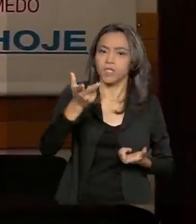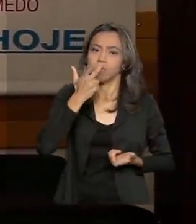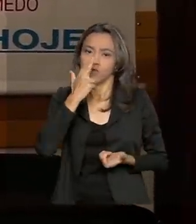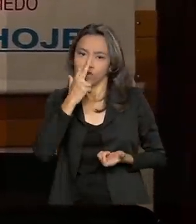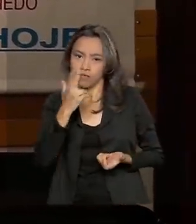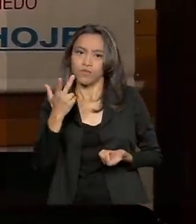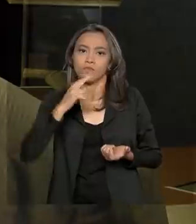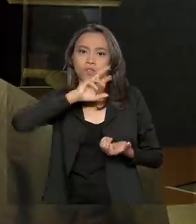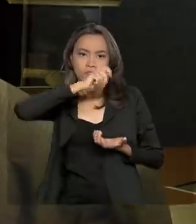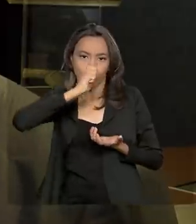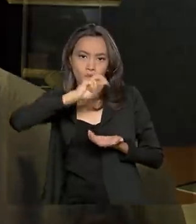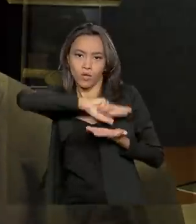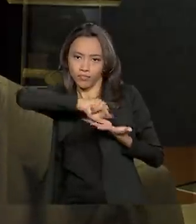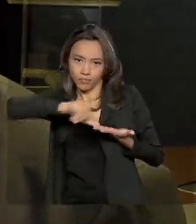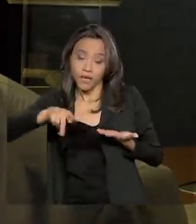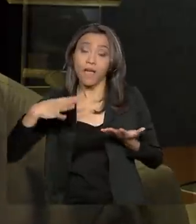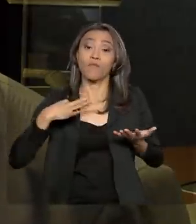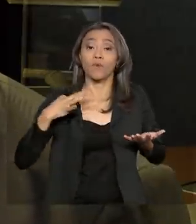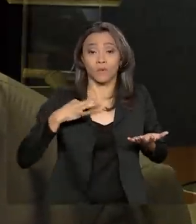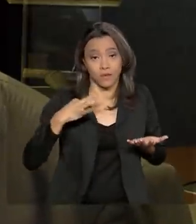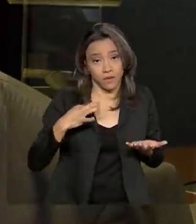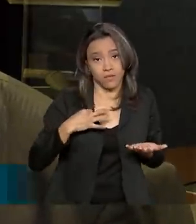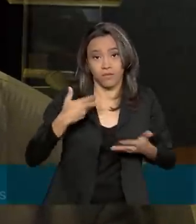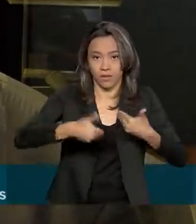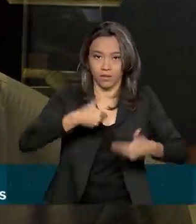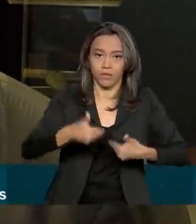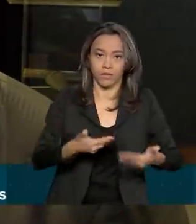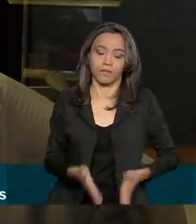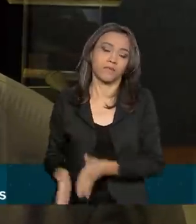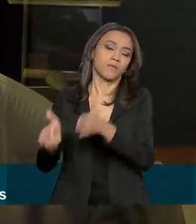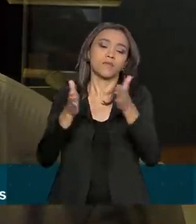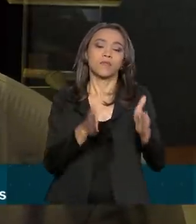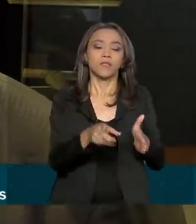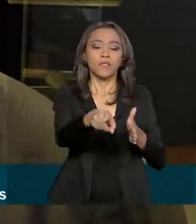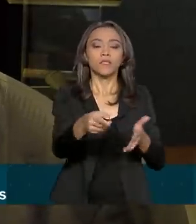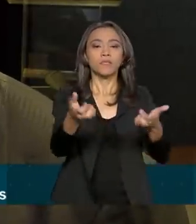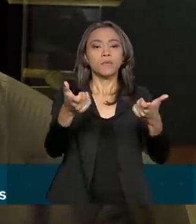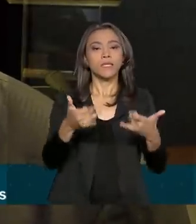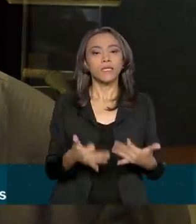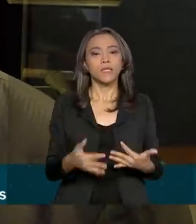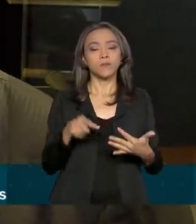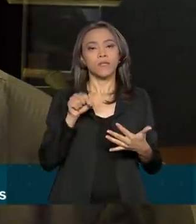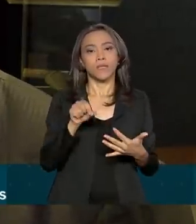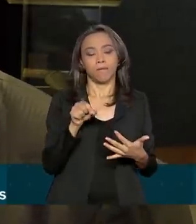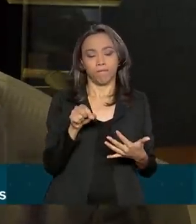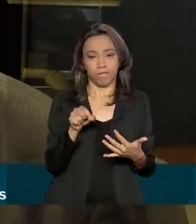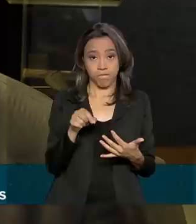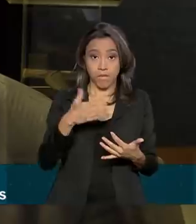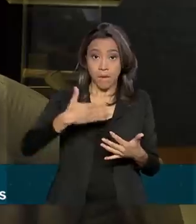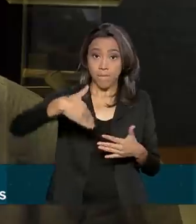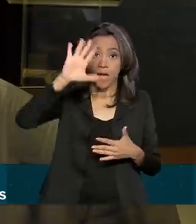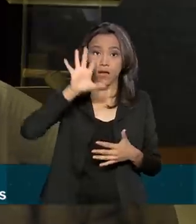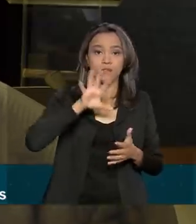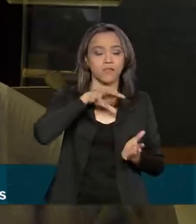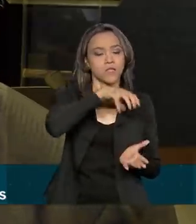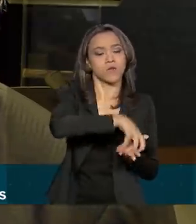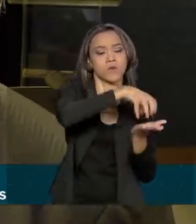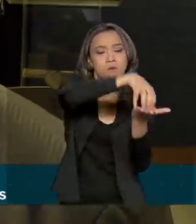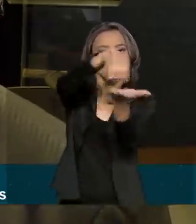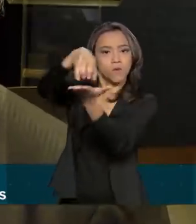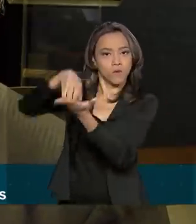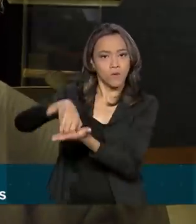forma voluntária. Esse edital hoje amplia a possibilidade de mais comunidades terapêuticas